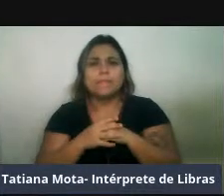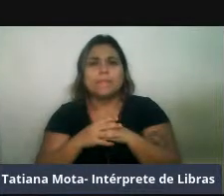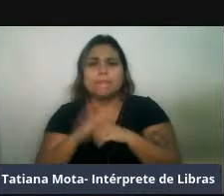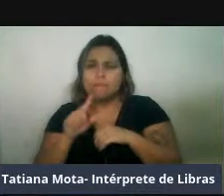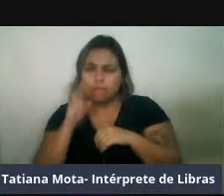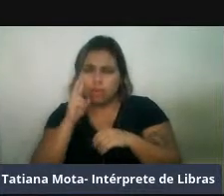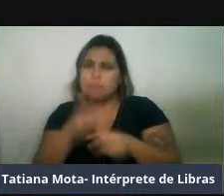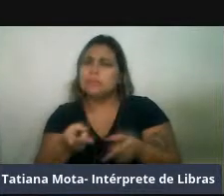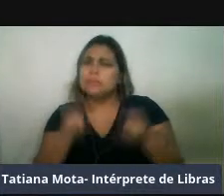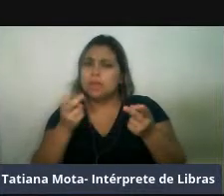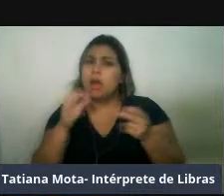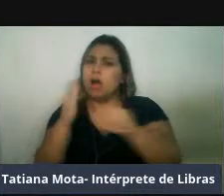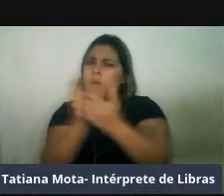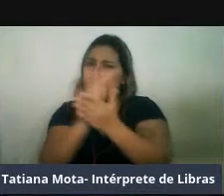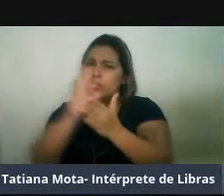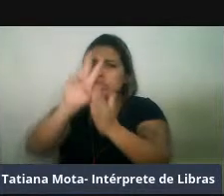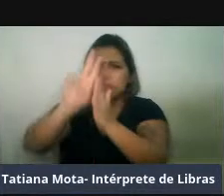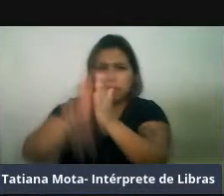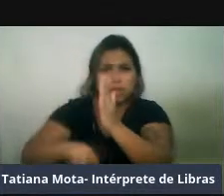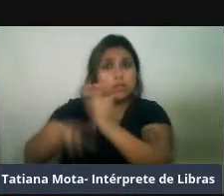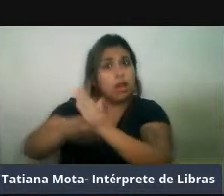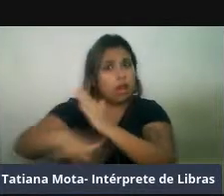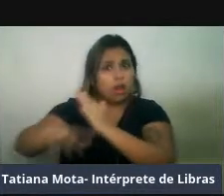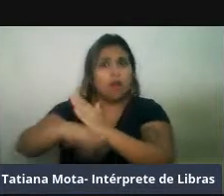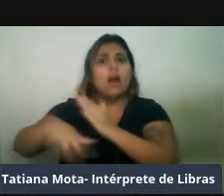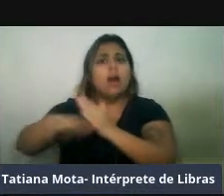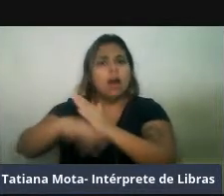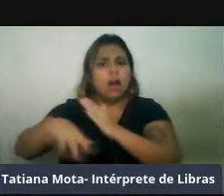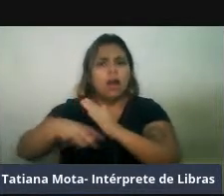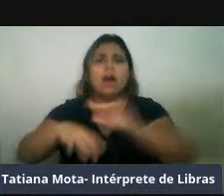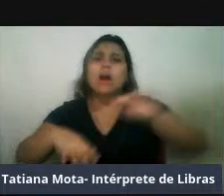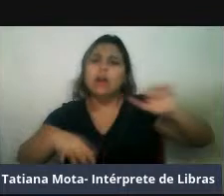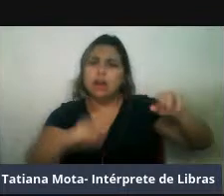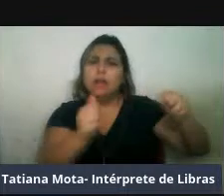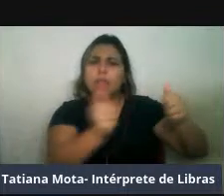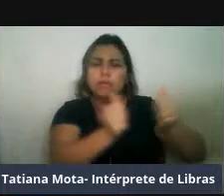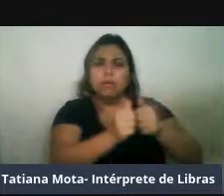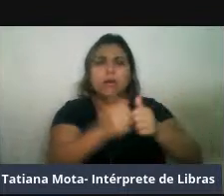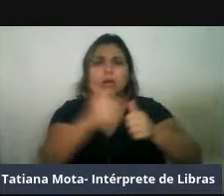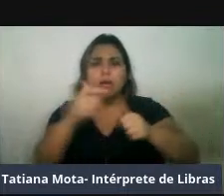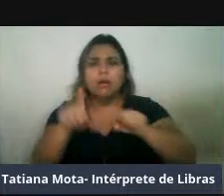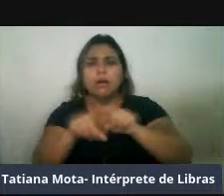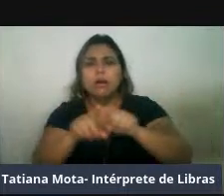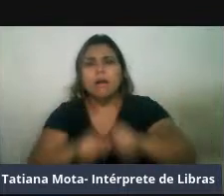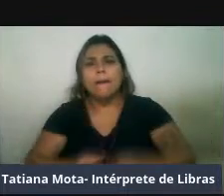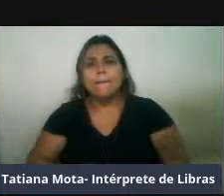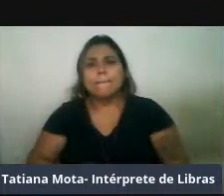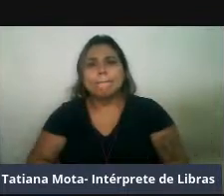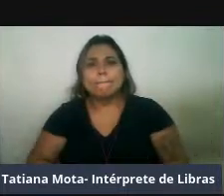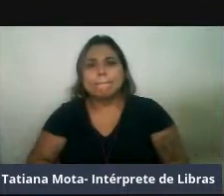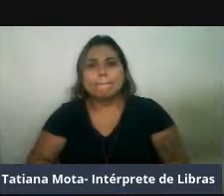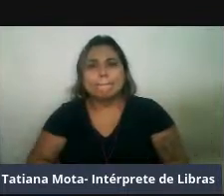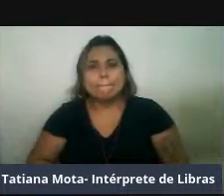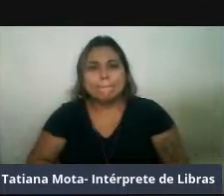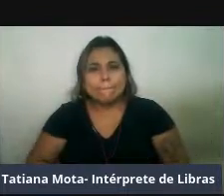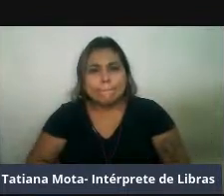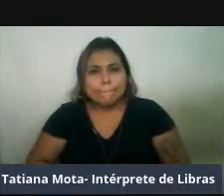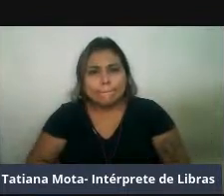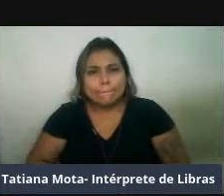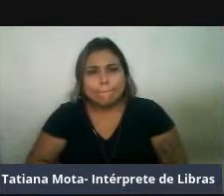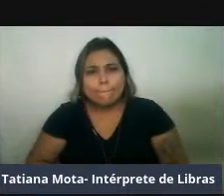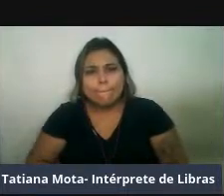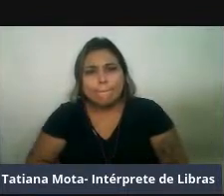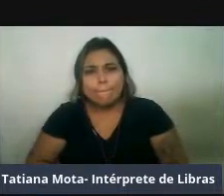tropicais, mas a maior concentração em áreas frias. A gente tem, então, espécies aqui também com uma distribuição bem